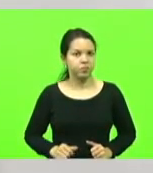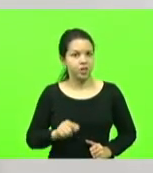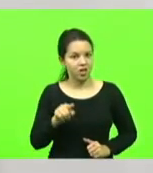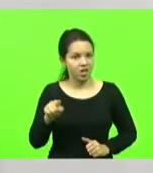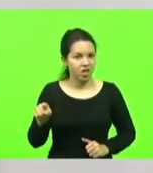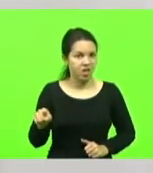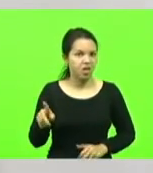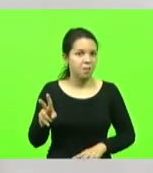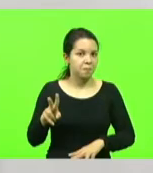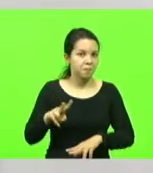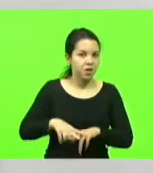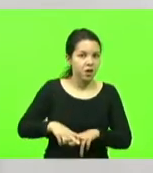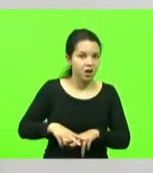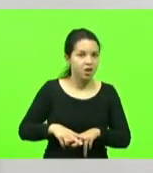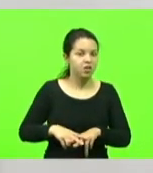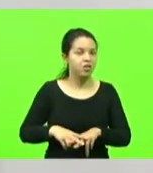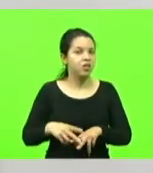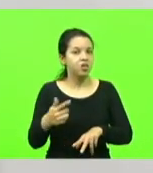assistência educacional.